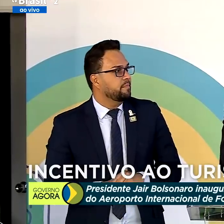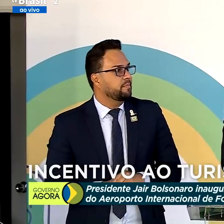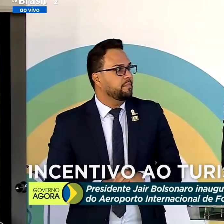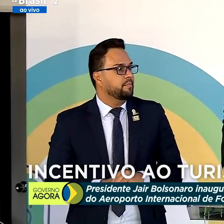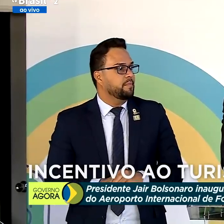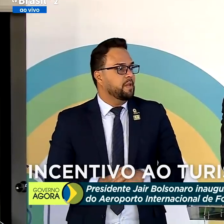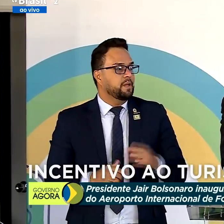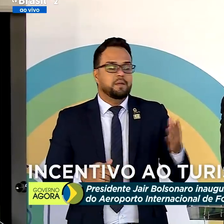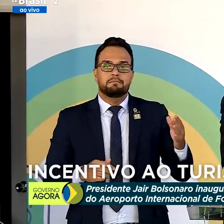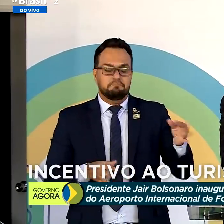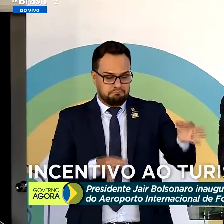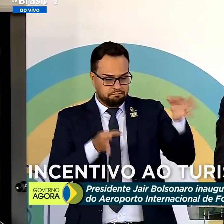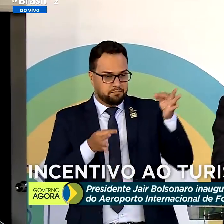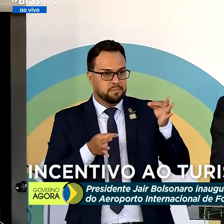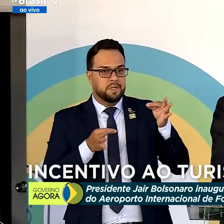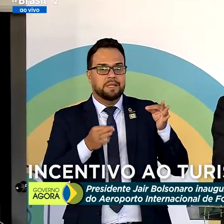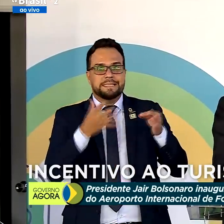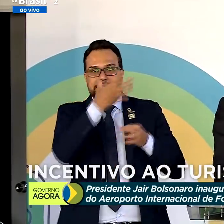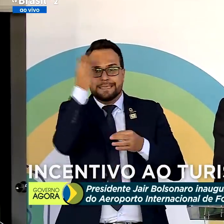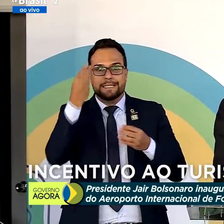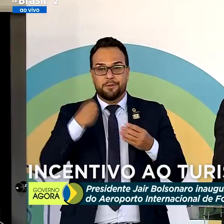E passaram aqui, mas não me deram os óculos.